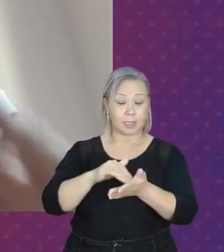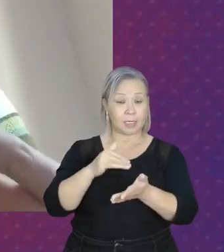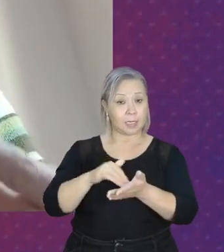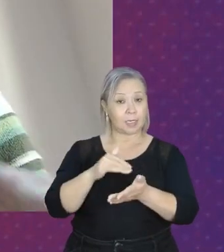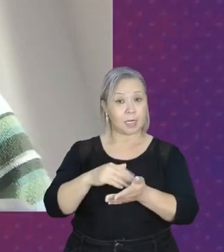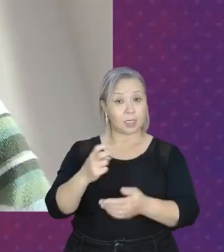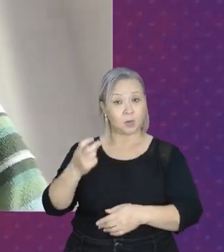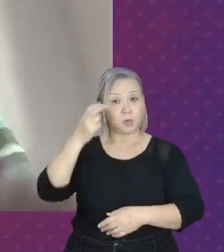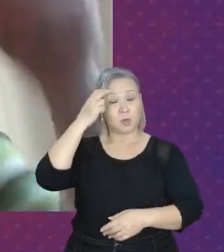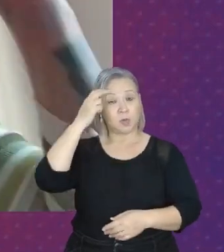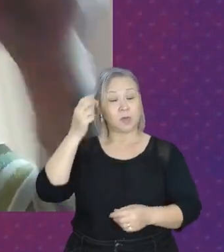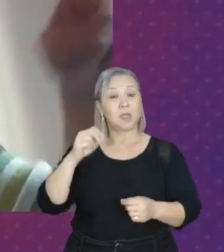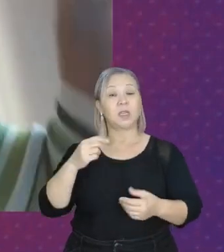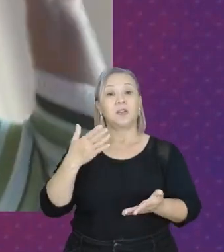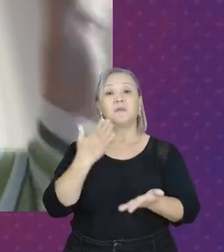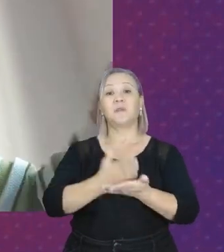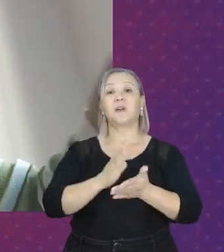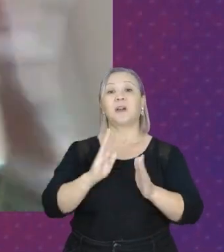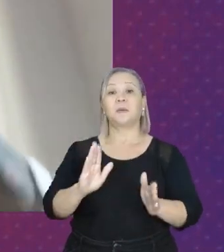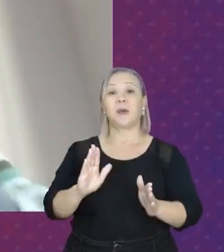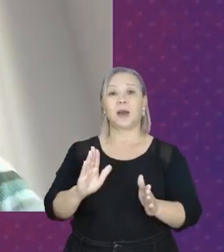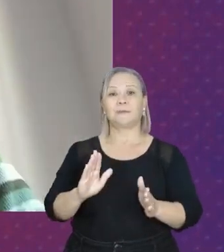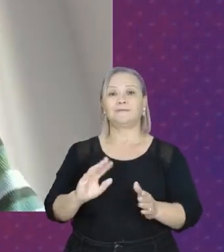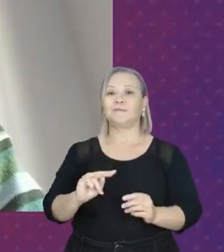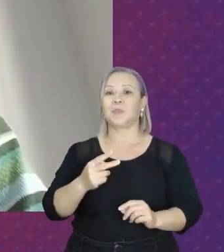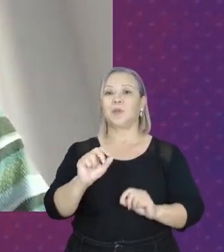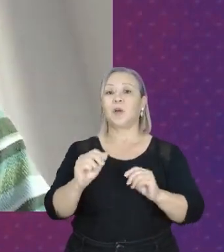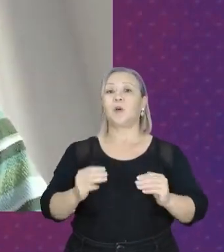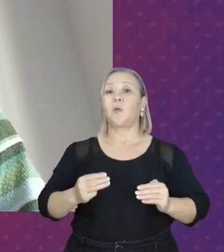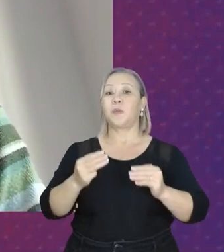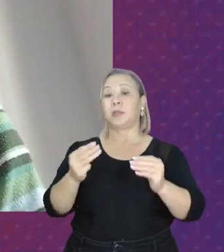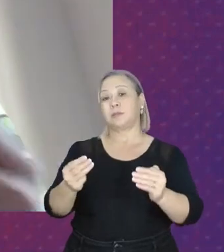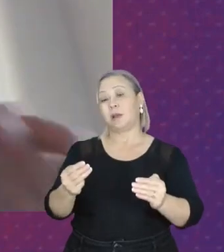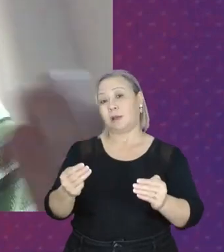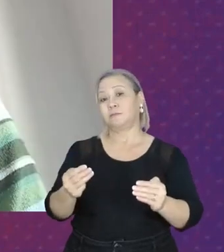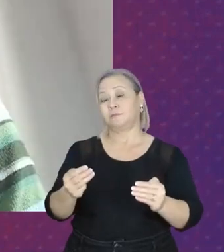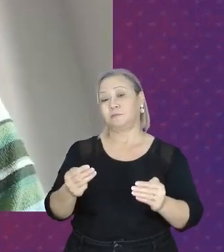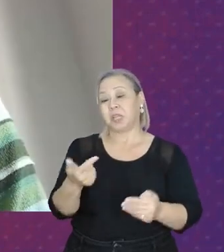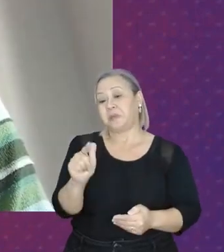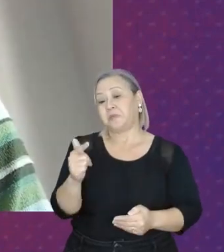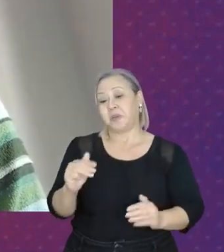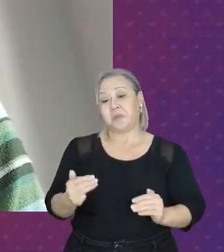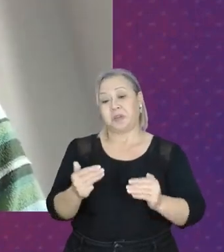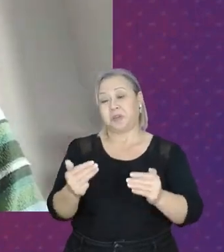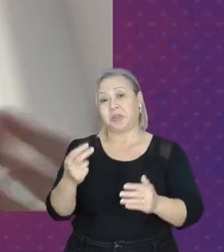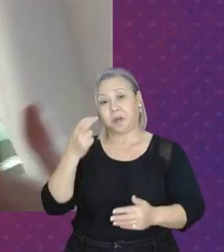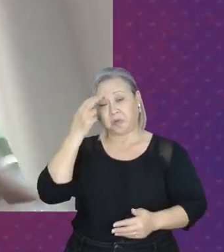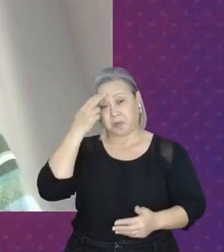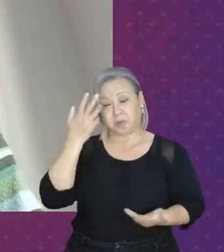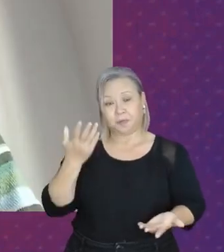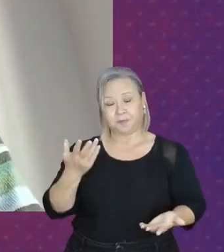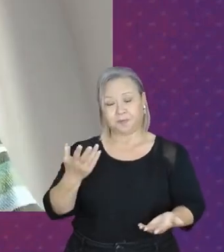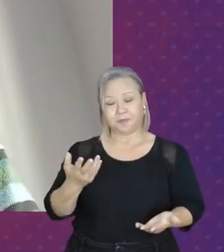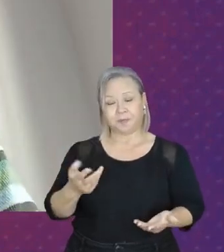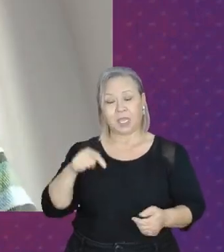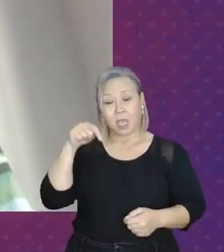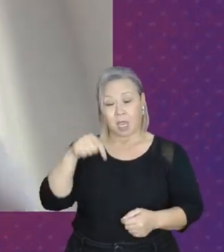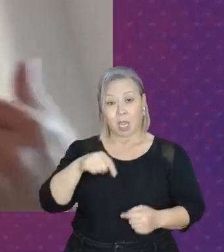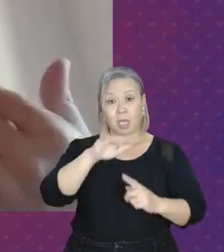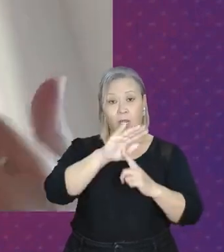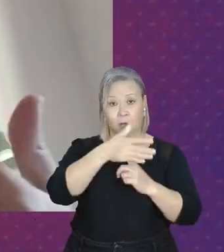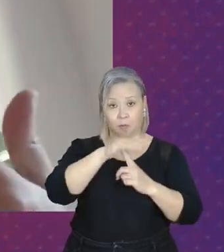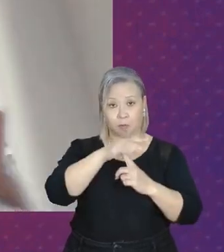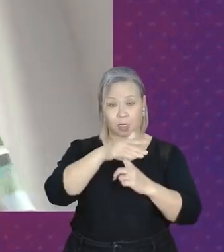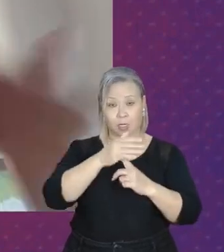desmontadas sob o efeito do Ministério da Cultura. Não sei como que é o estado de vocês, mas aqui no Paraná, por exemplo,